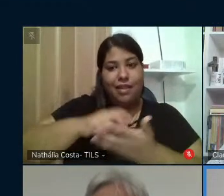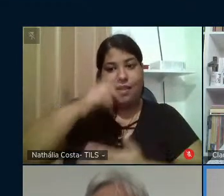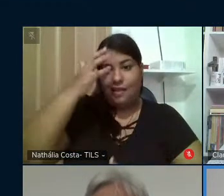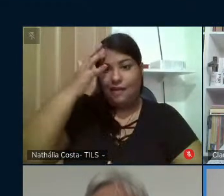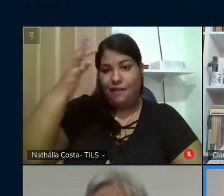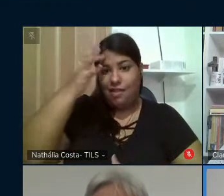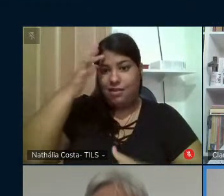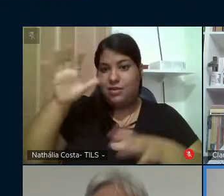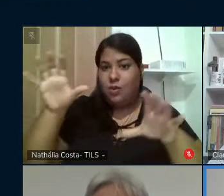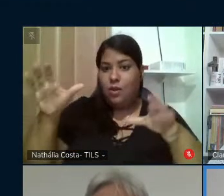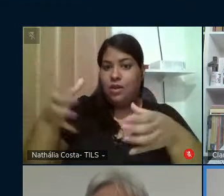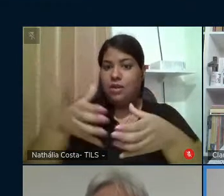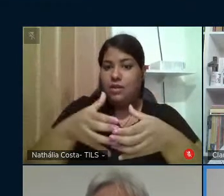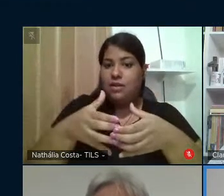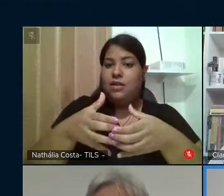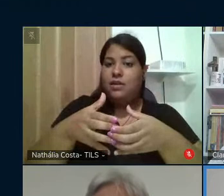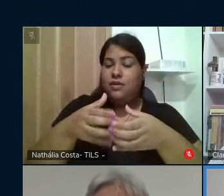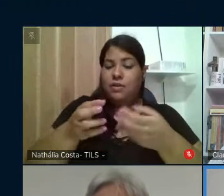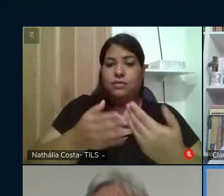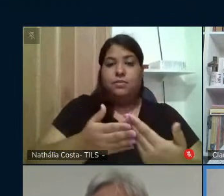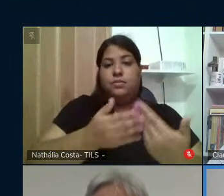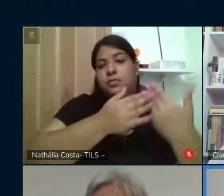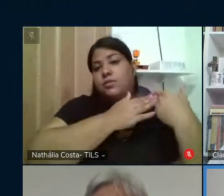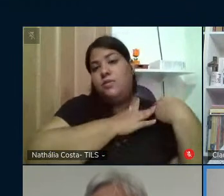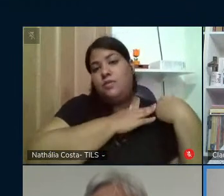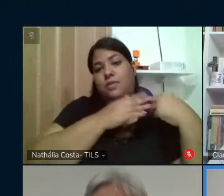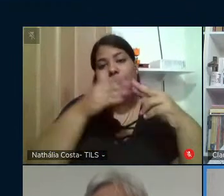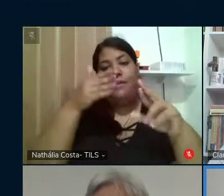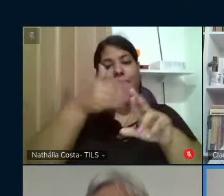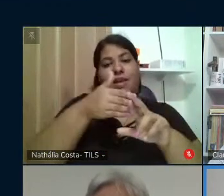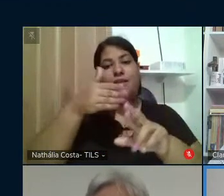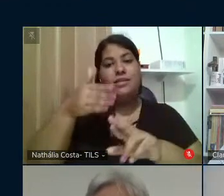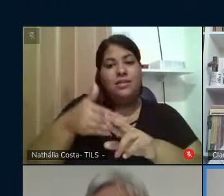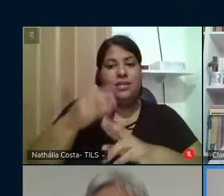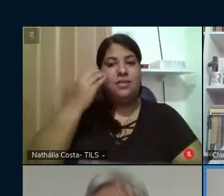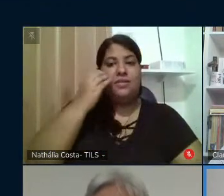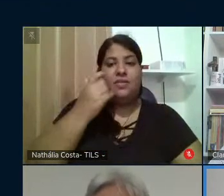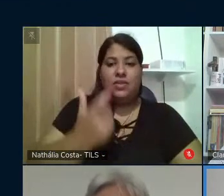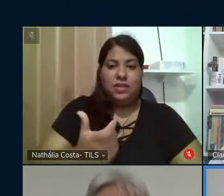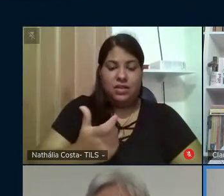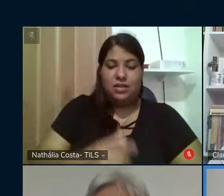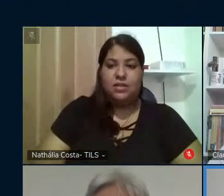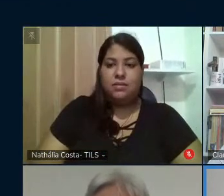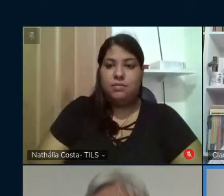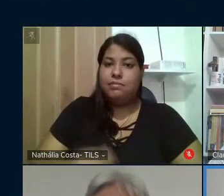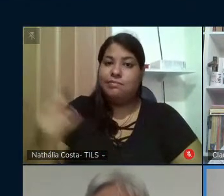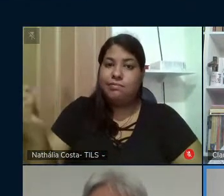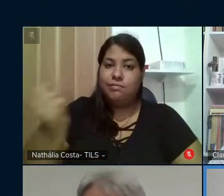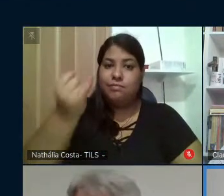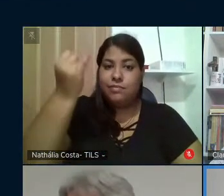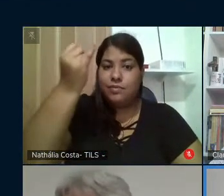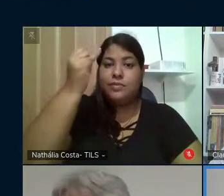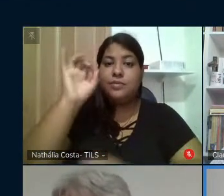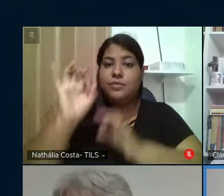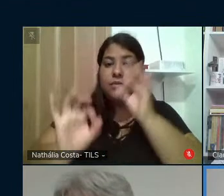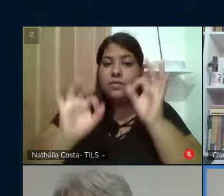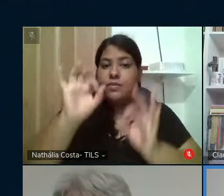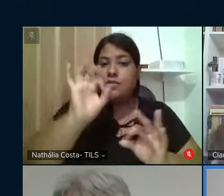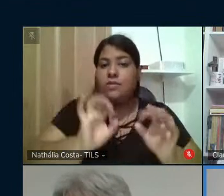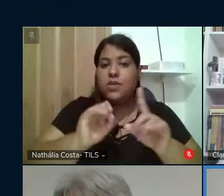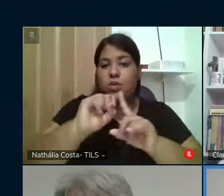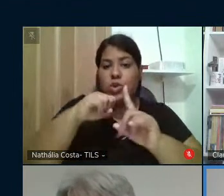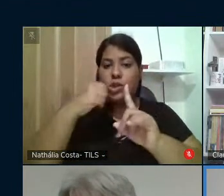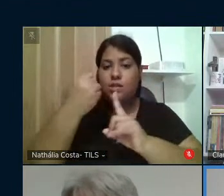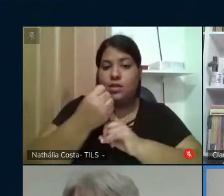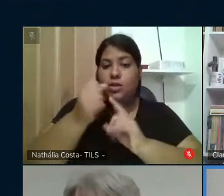coletivas e compromisso com os referenciais freirianos necessário a construção de uma sociedade